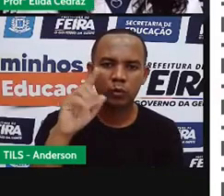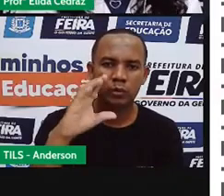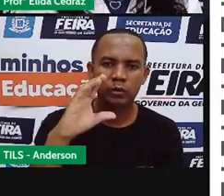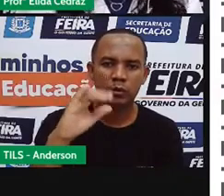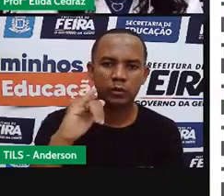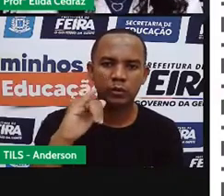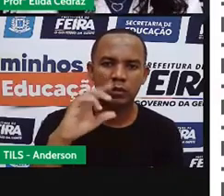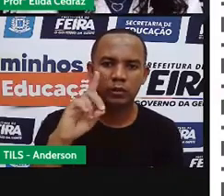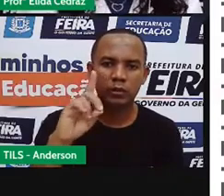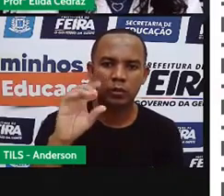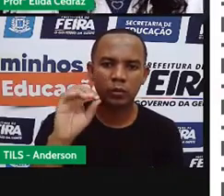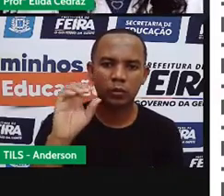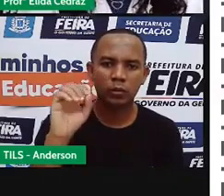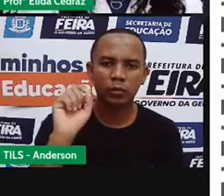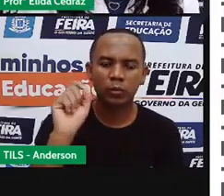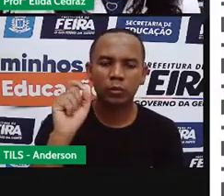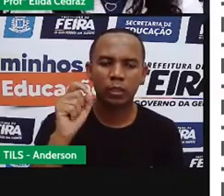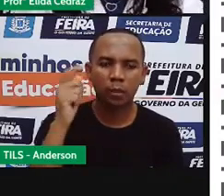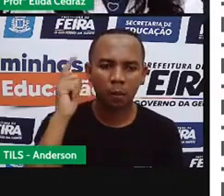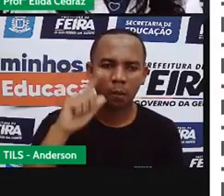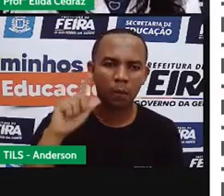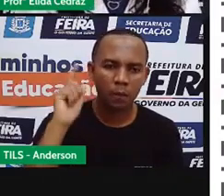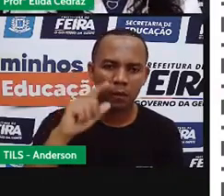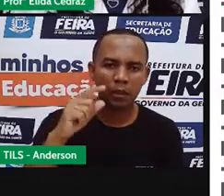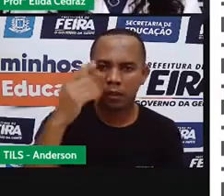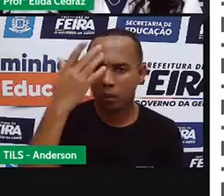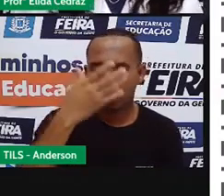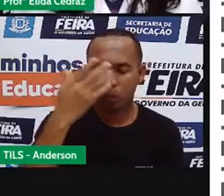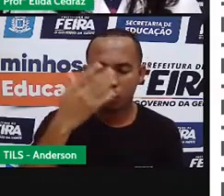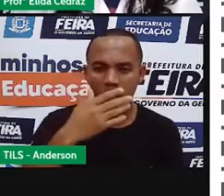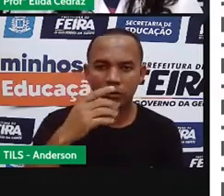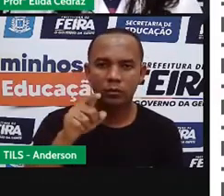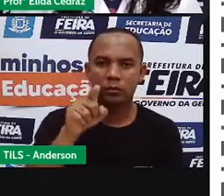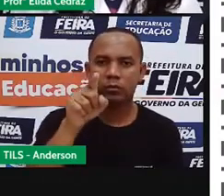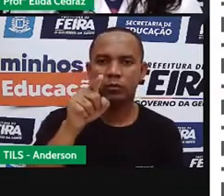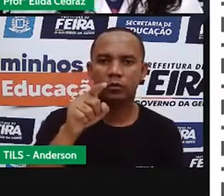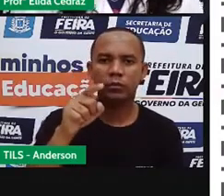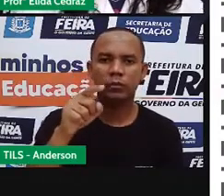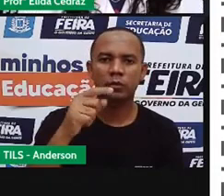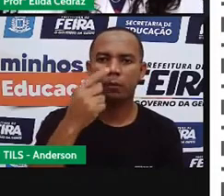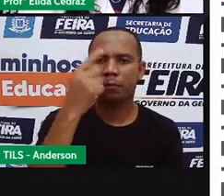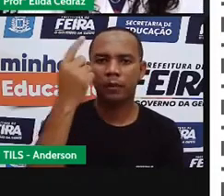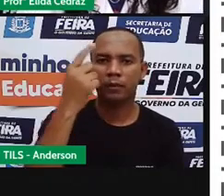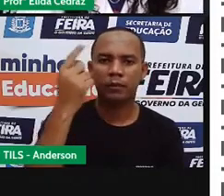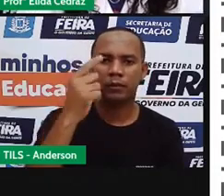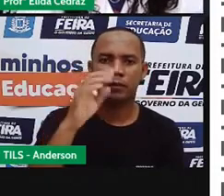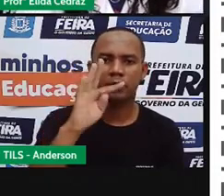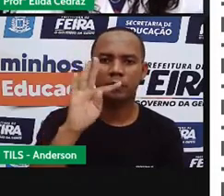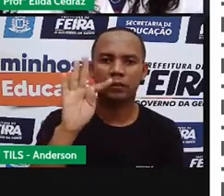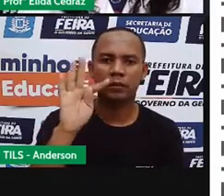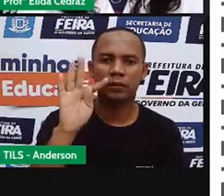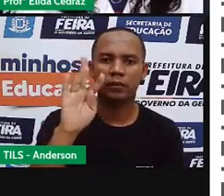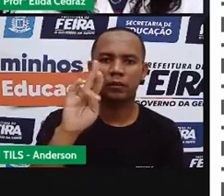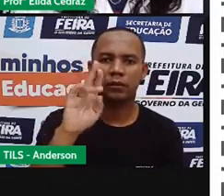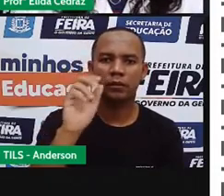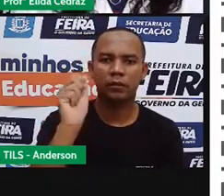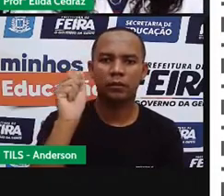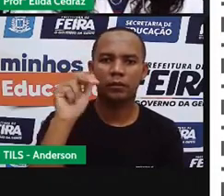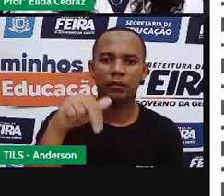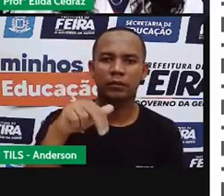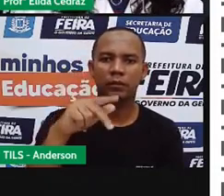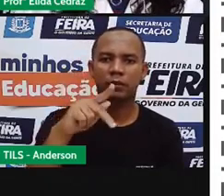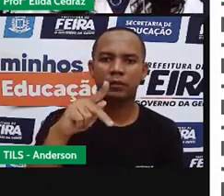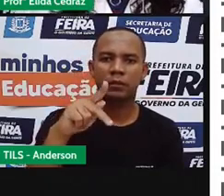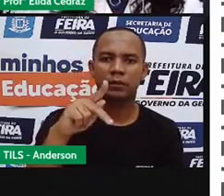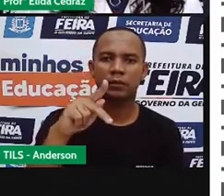passe através deles. E os transparentes, que permitem que o sol, a